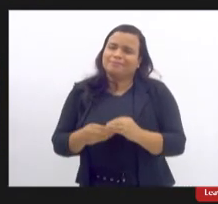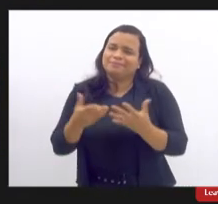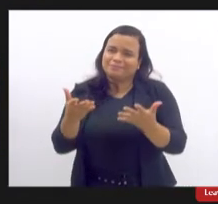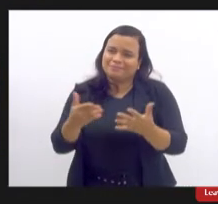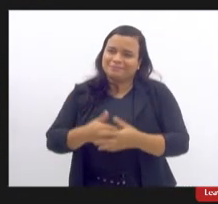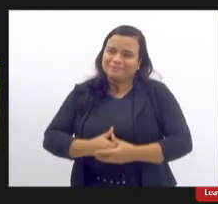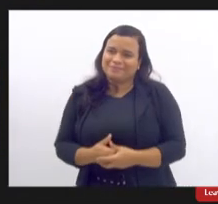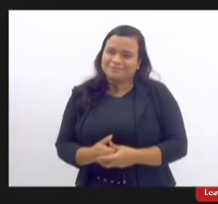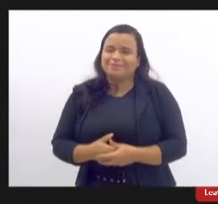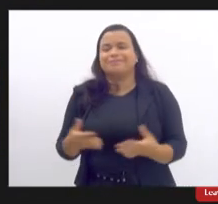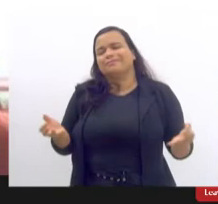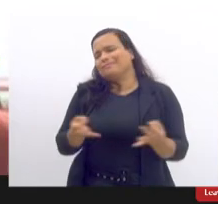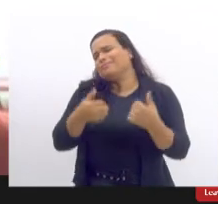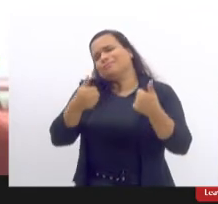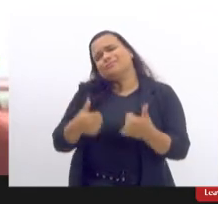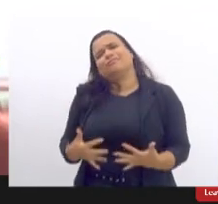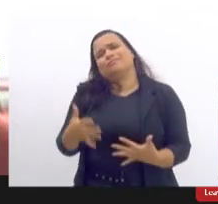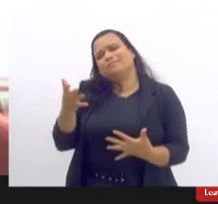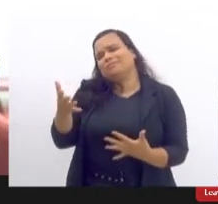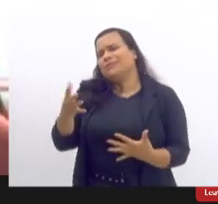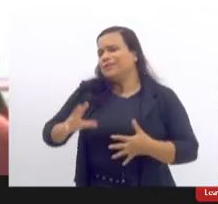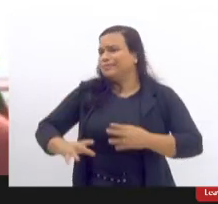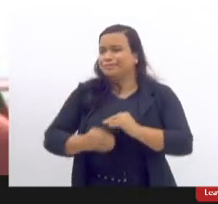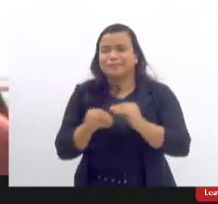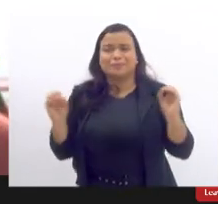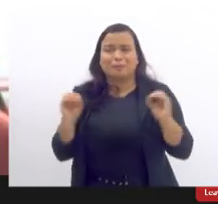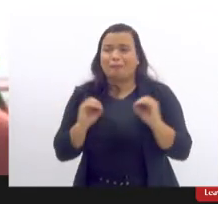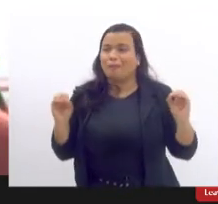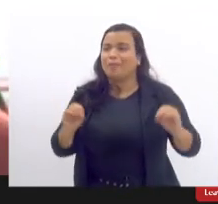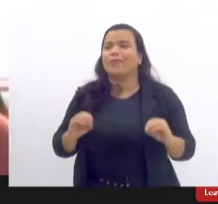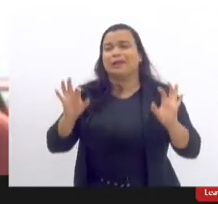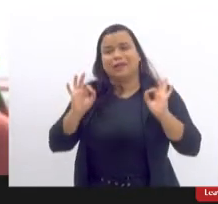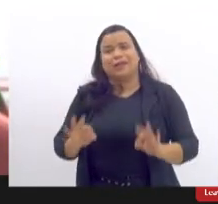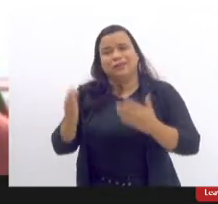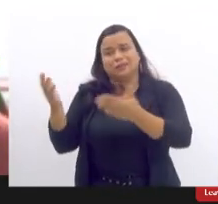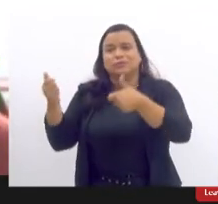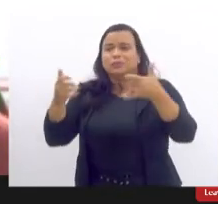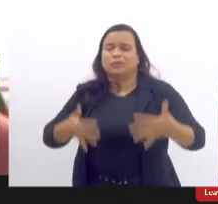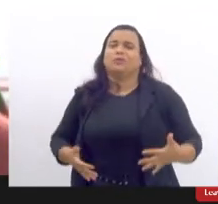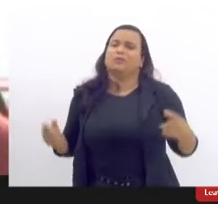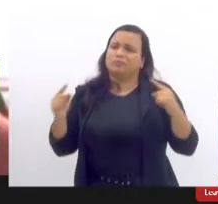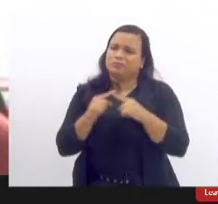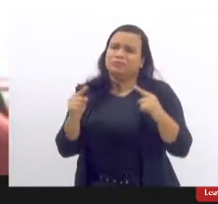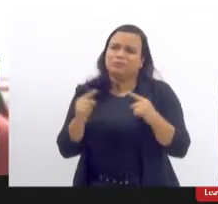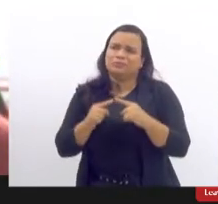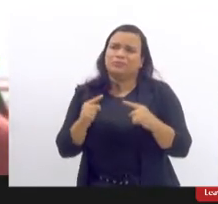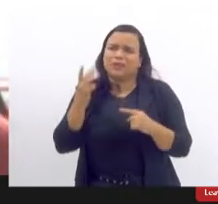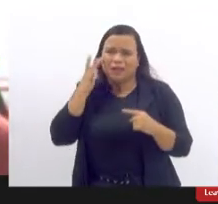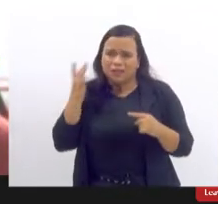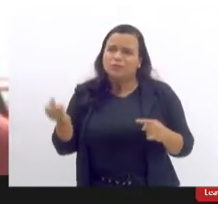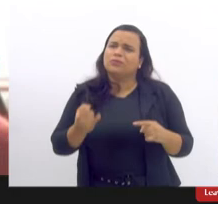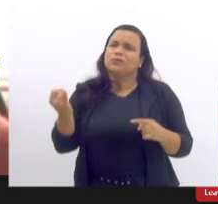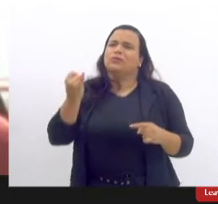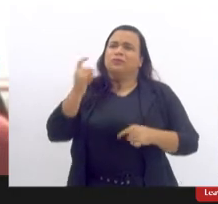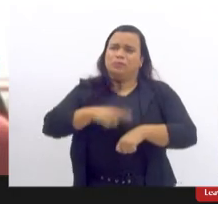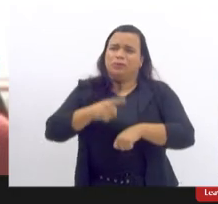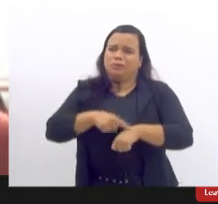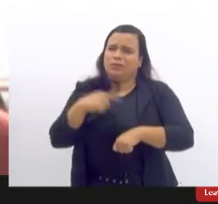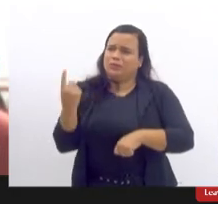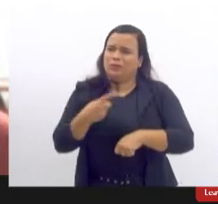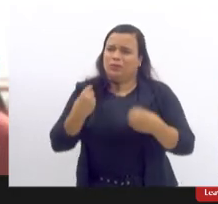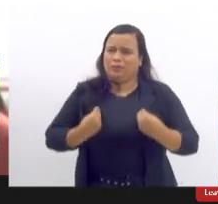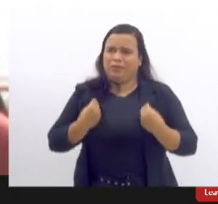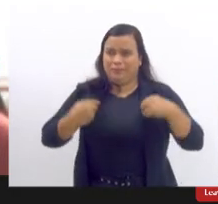não perfeito não tem nada a acrescentar isso mesmo eu acho que é muito do momento que a gente vive